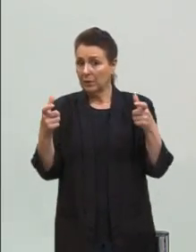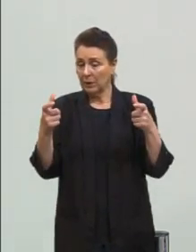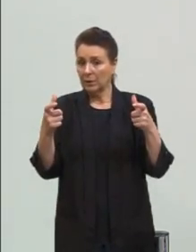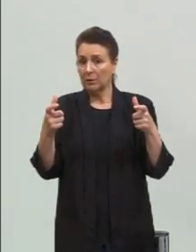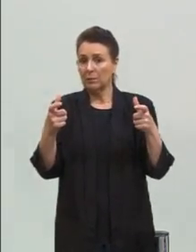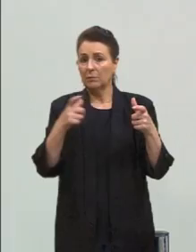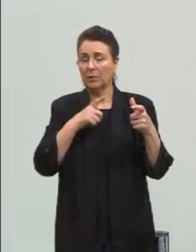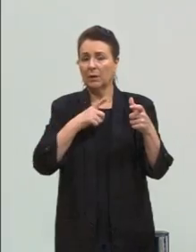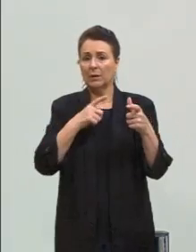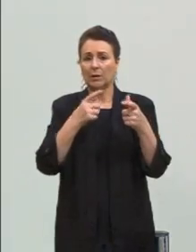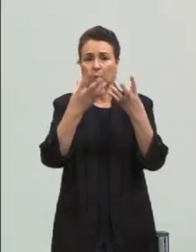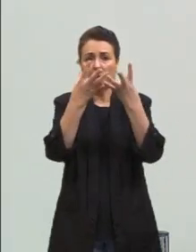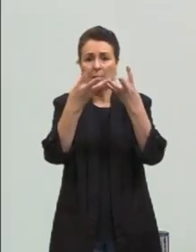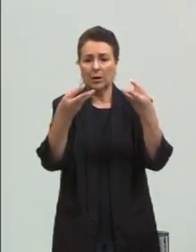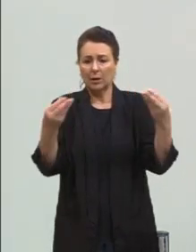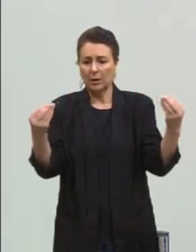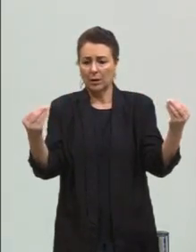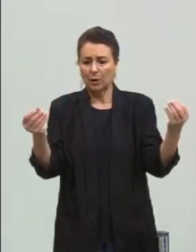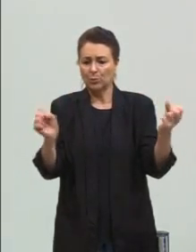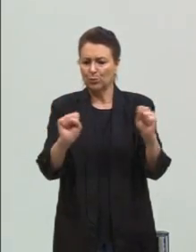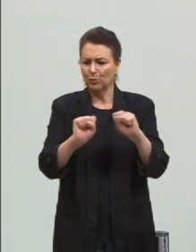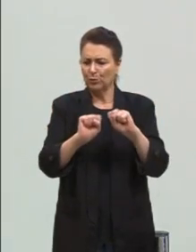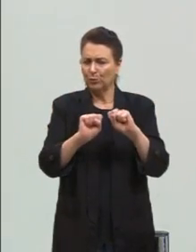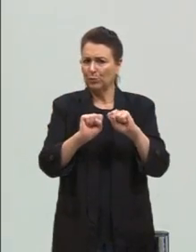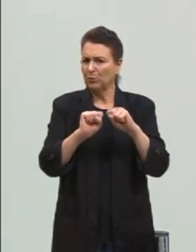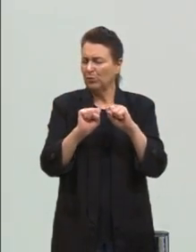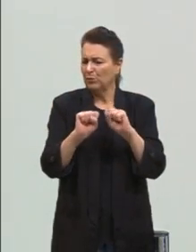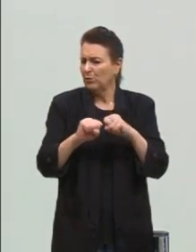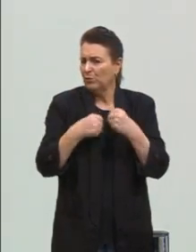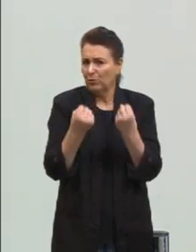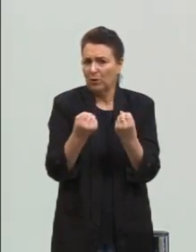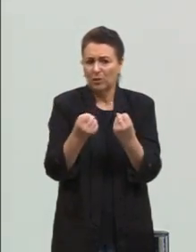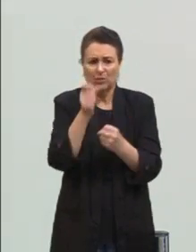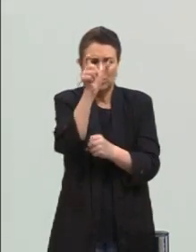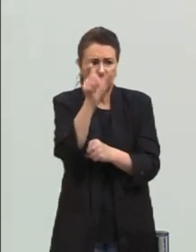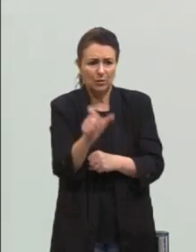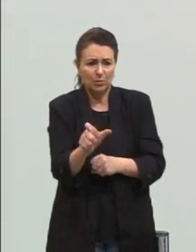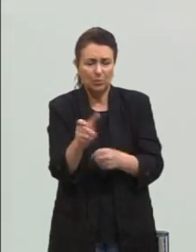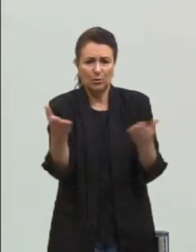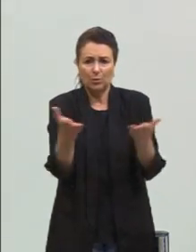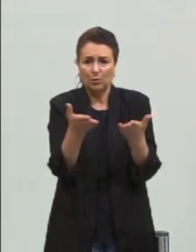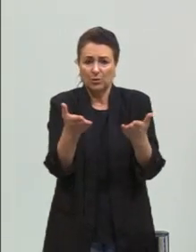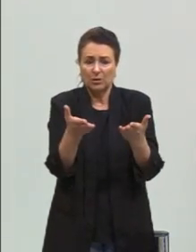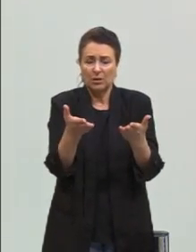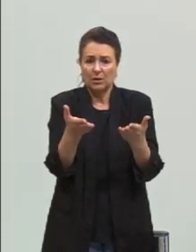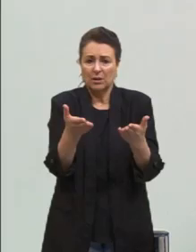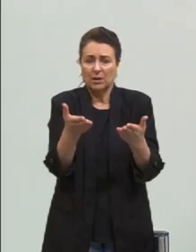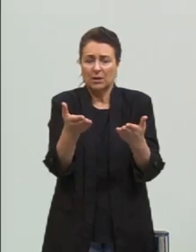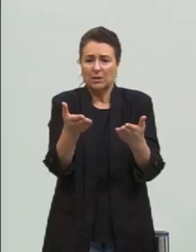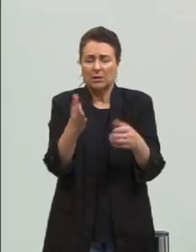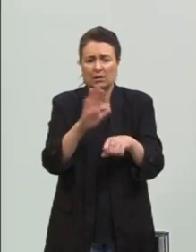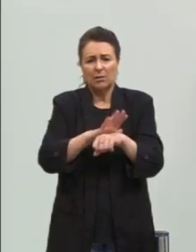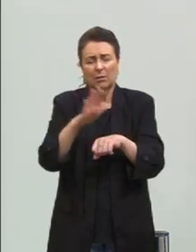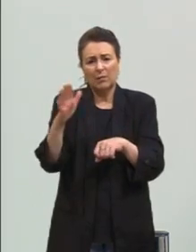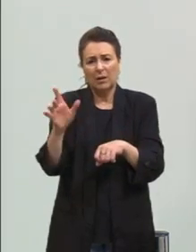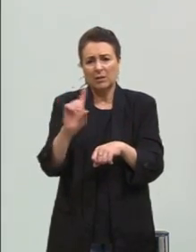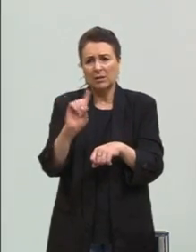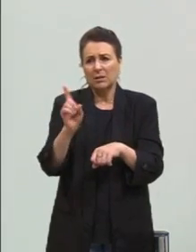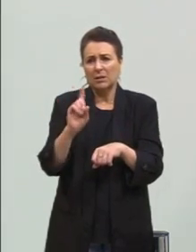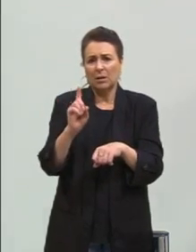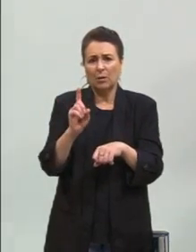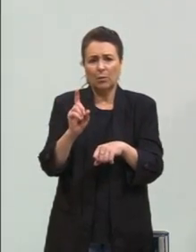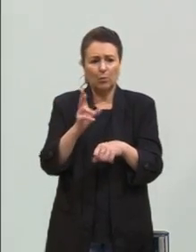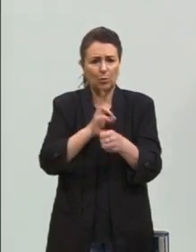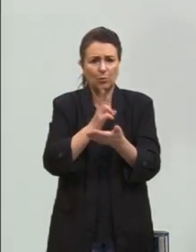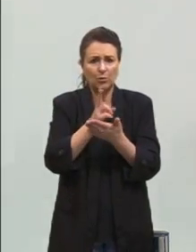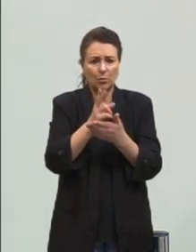uma liquidez muito forte, né? As pessoas hoje estão mais suscetíveis a não se manter naquele lugar